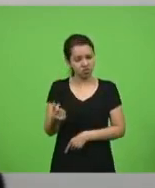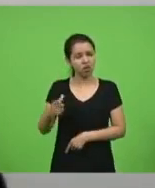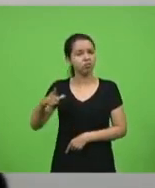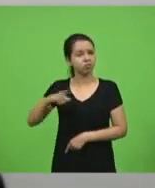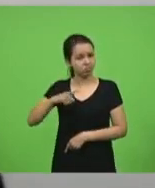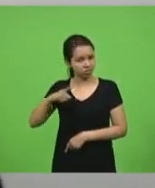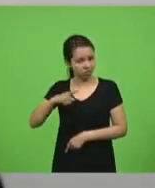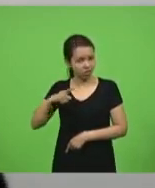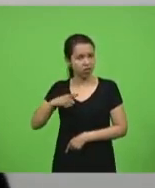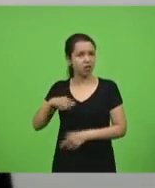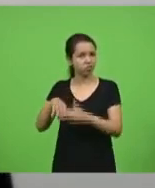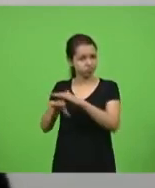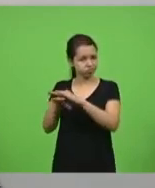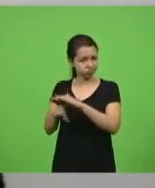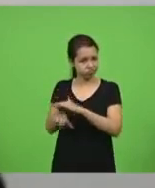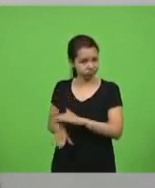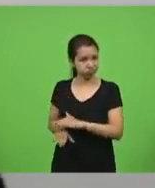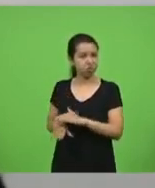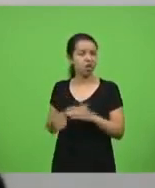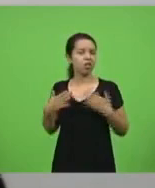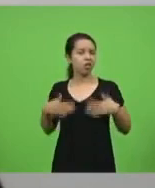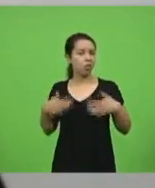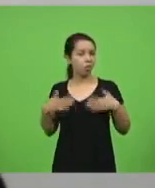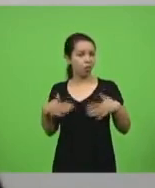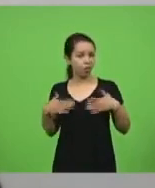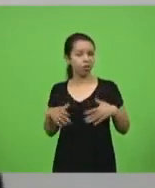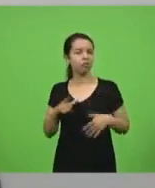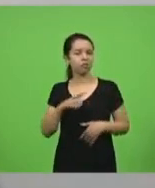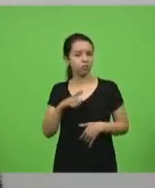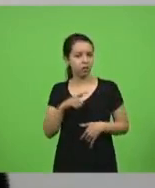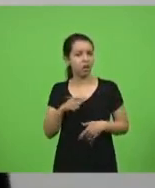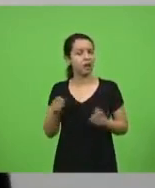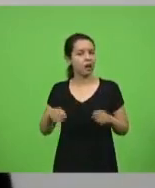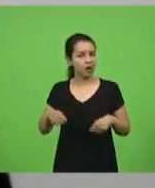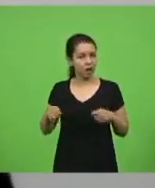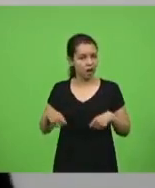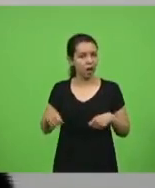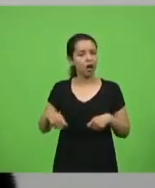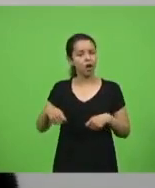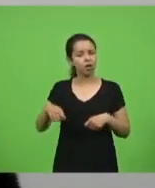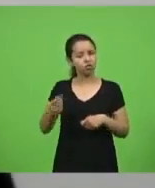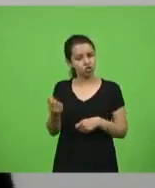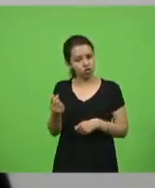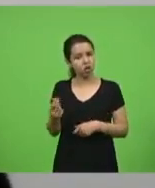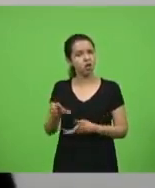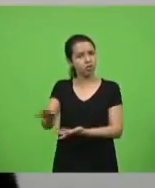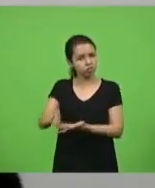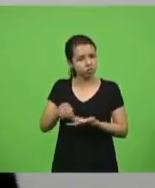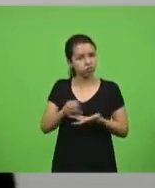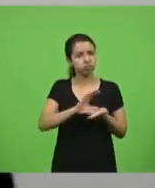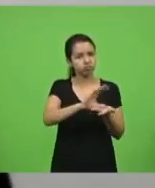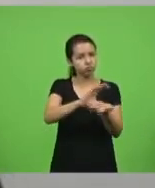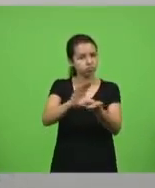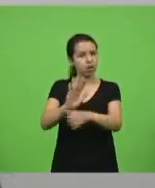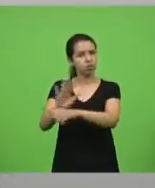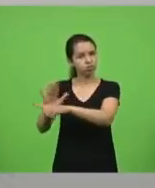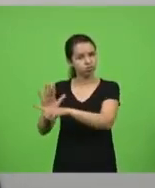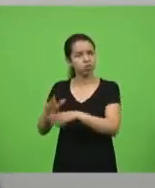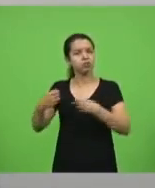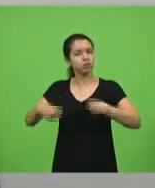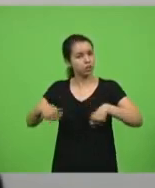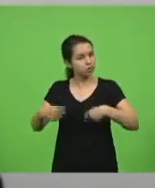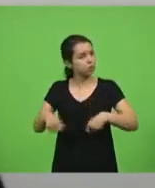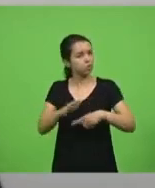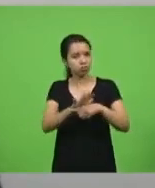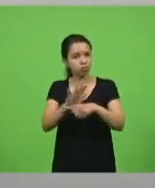bem a maioria delas estão tranquilos, estão folgados, eu acho que tem que mexer nesse caixa que está aí, vamos ajudar, vamos ajudar as pessoas